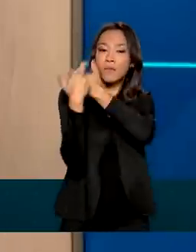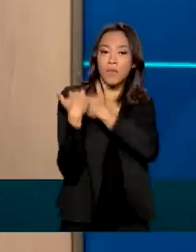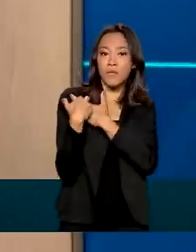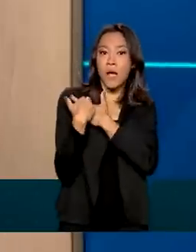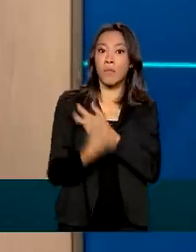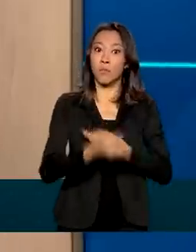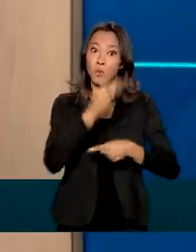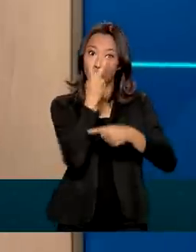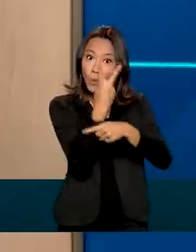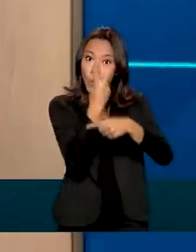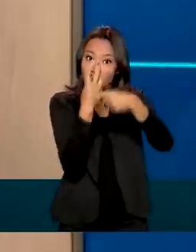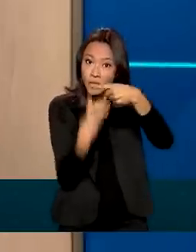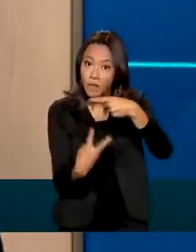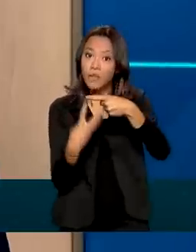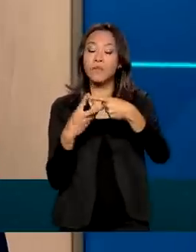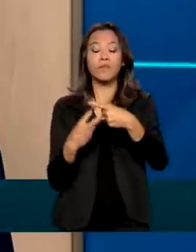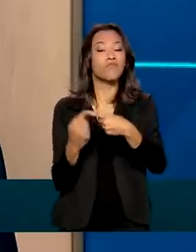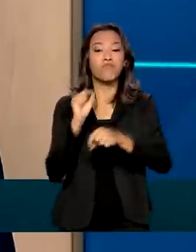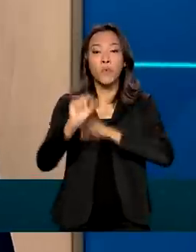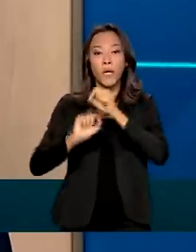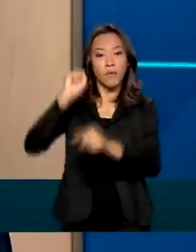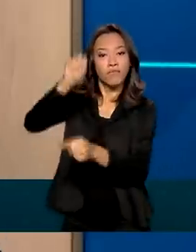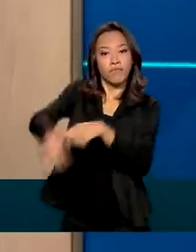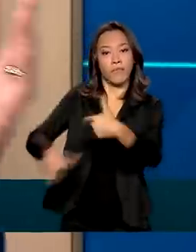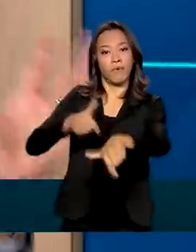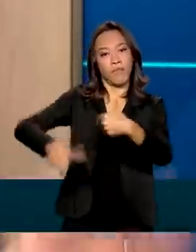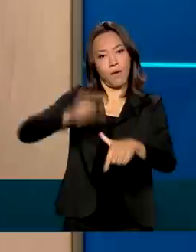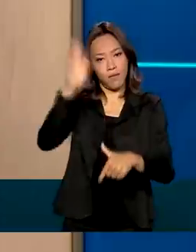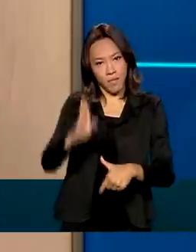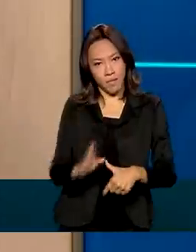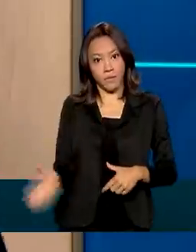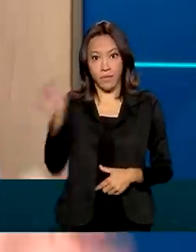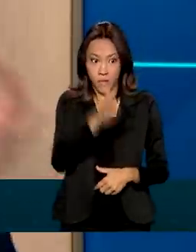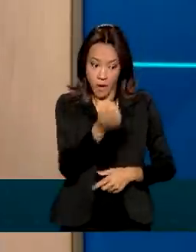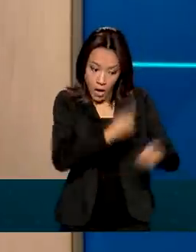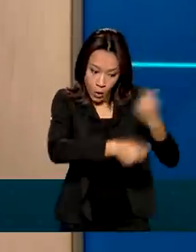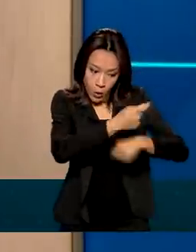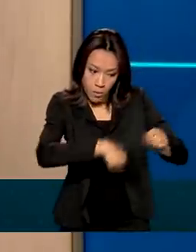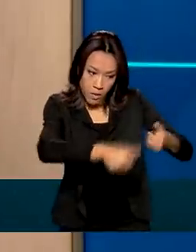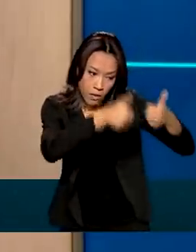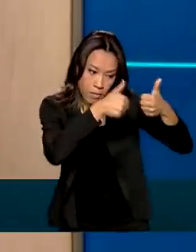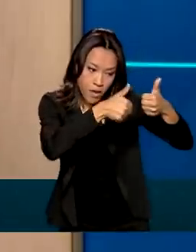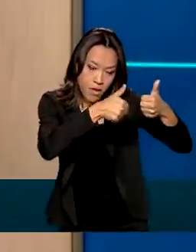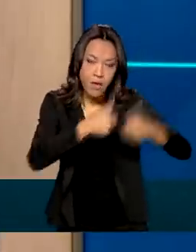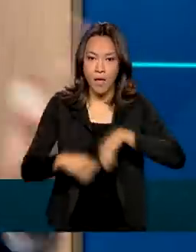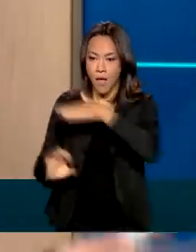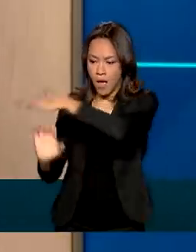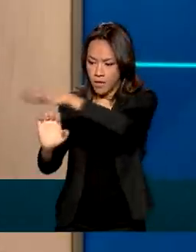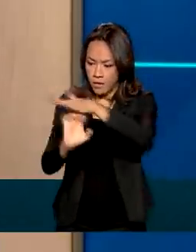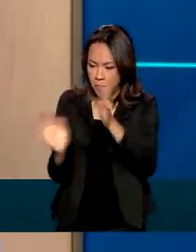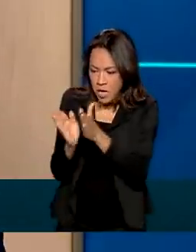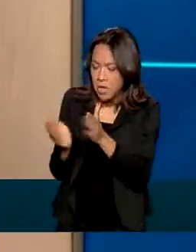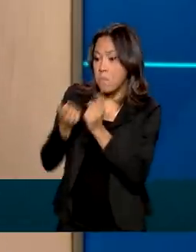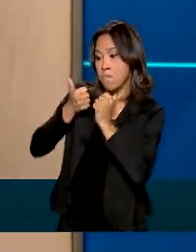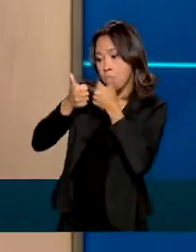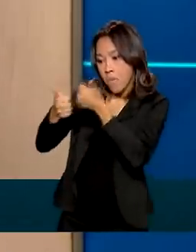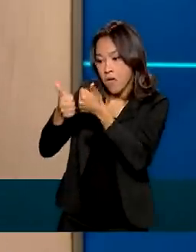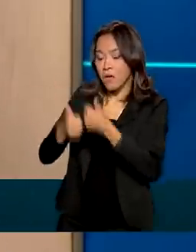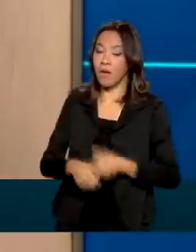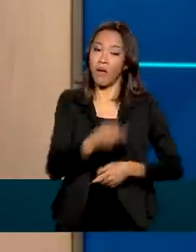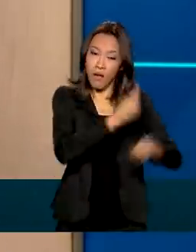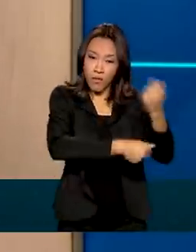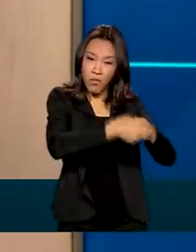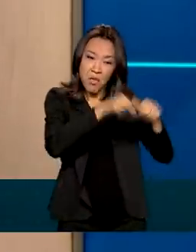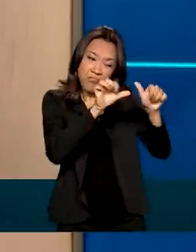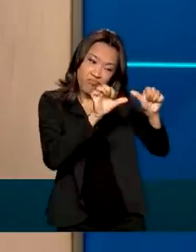dois terços dos empregos gerados no Brasil. Então, quando a economia está indo bem, a microempresa vai bem. Quando a economia não está indo tão bem,